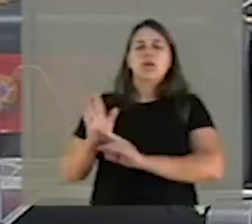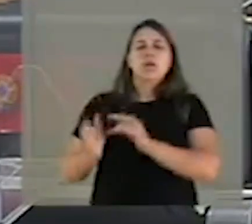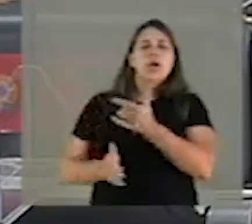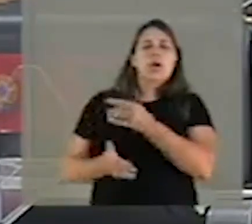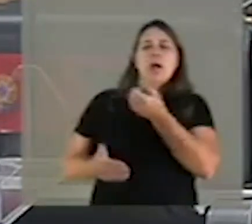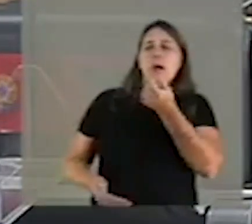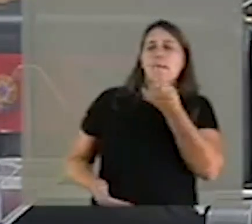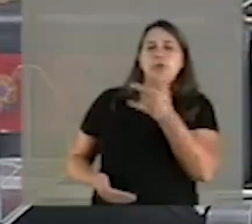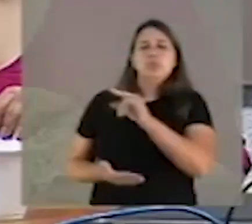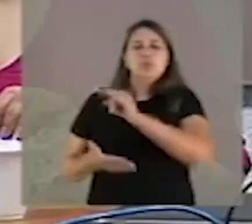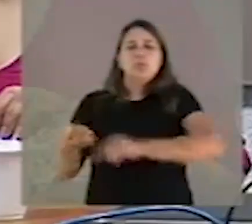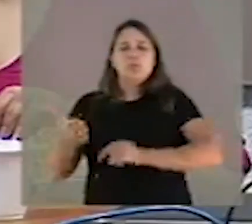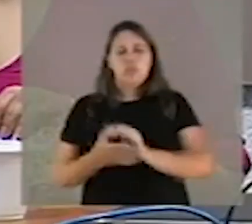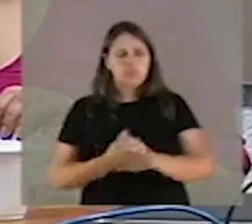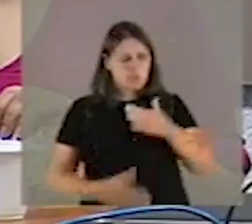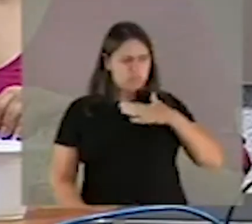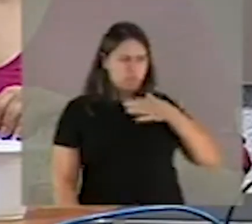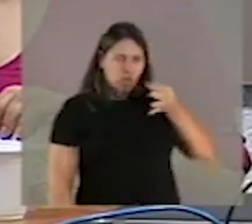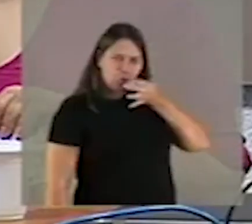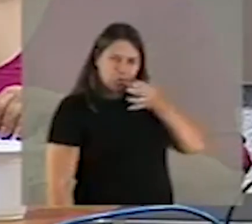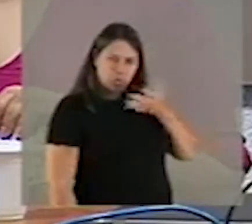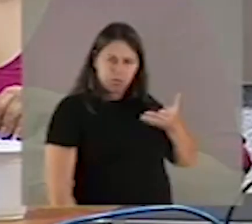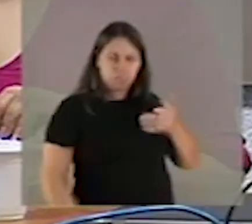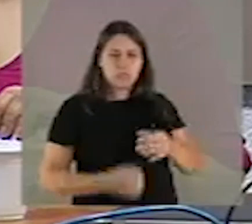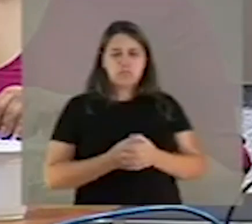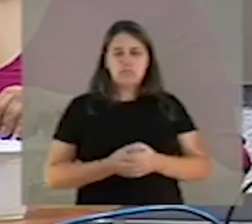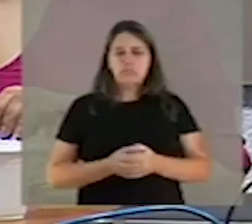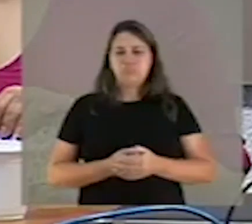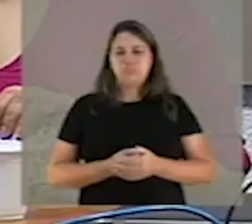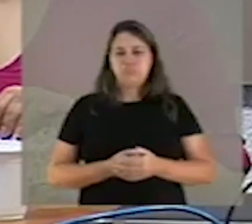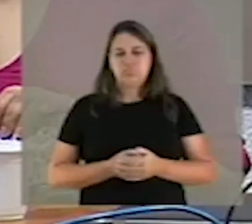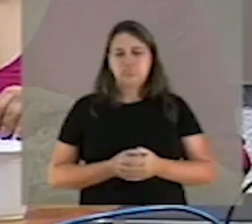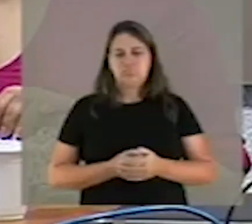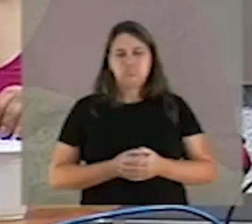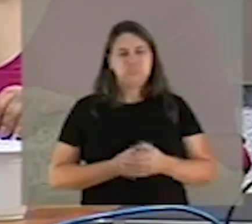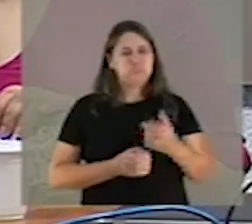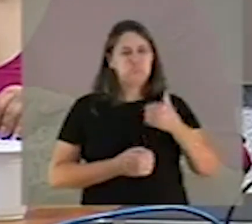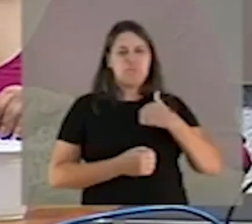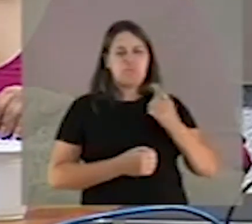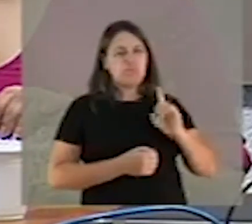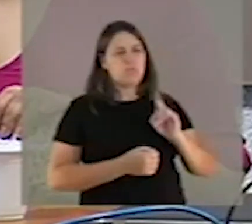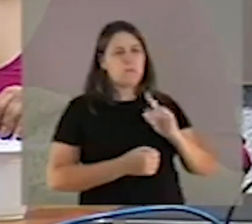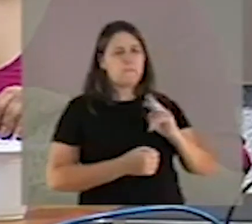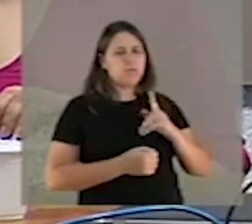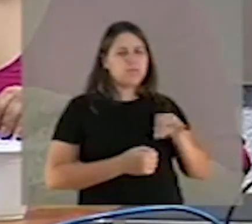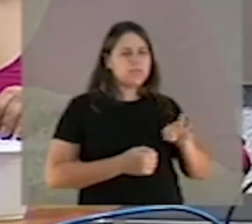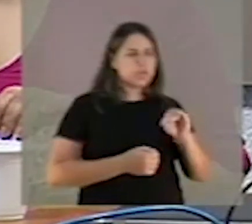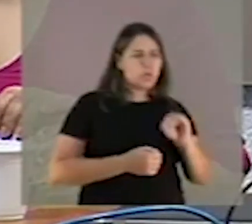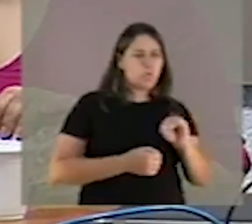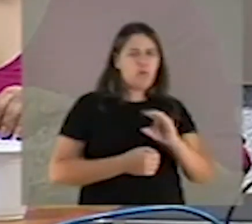Minha opinião sobre prescrição, essa não cabe, a prescrição de medicamentos off-label